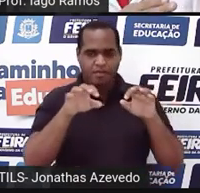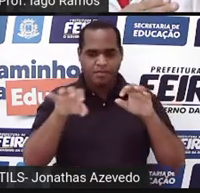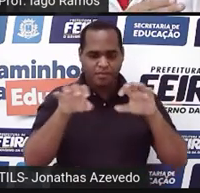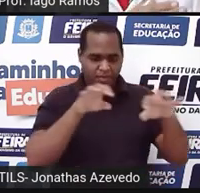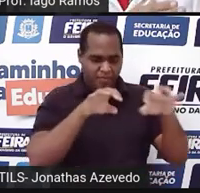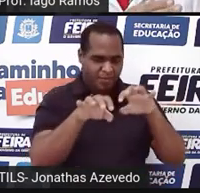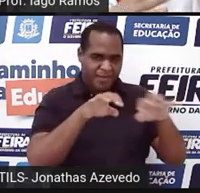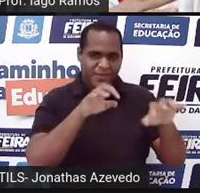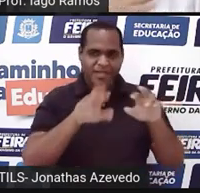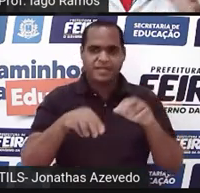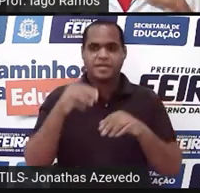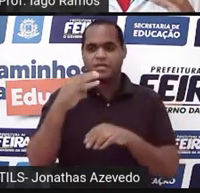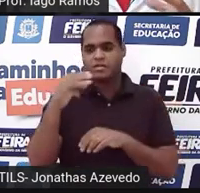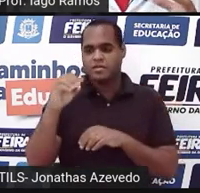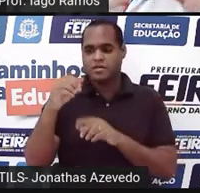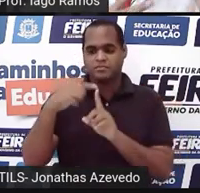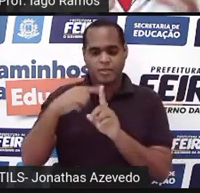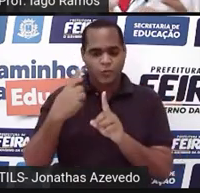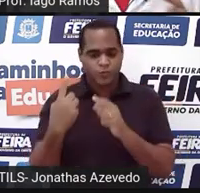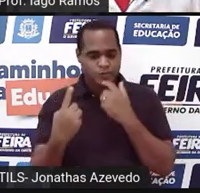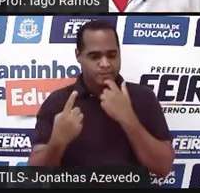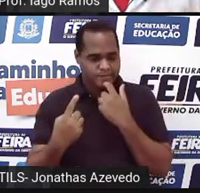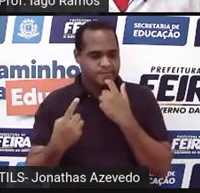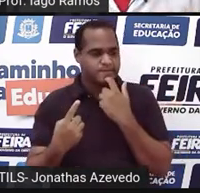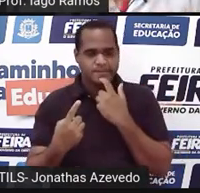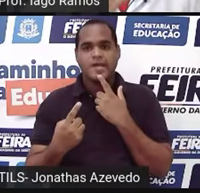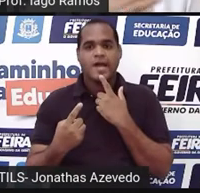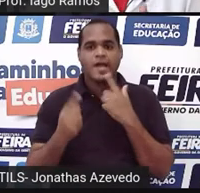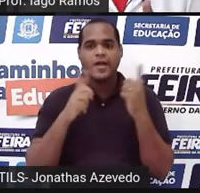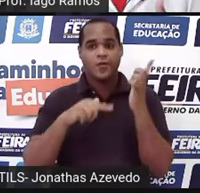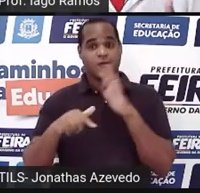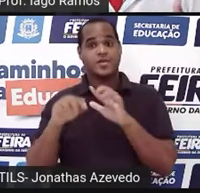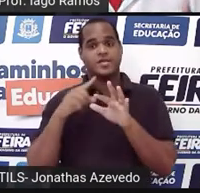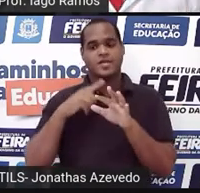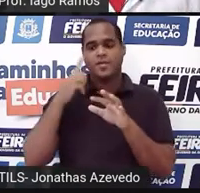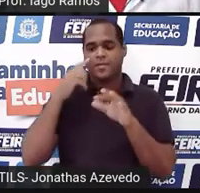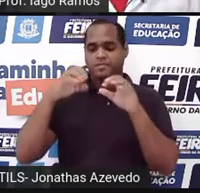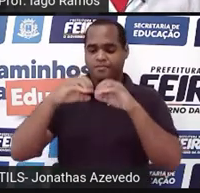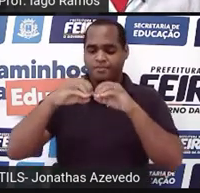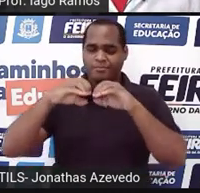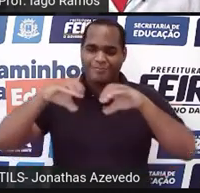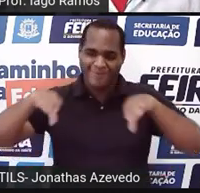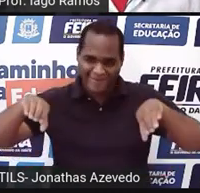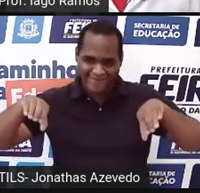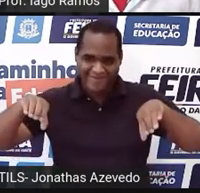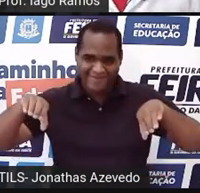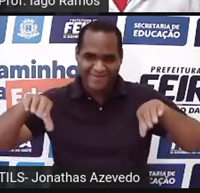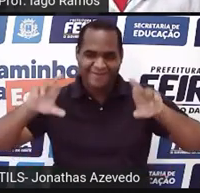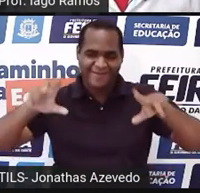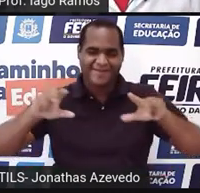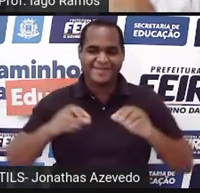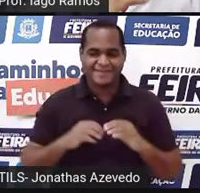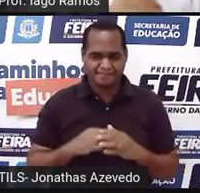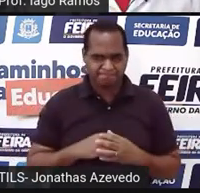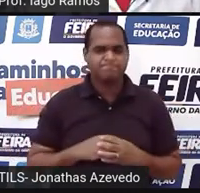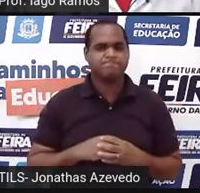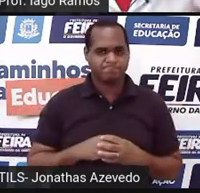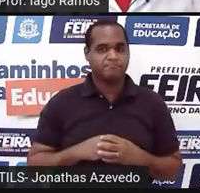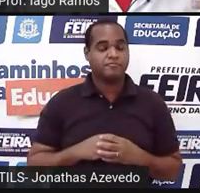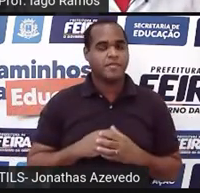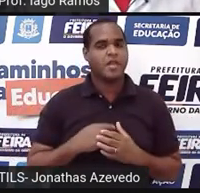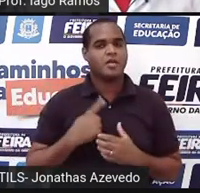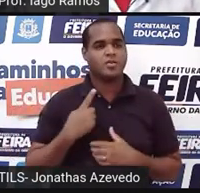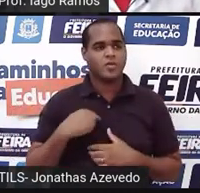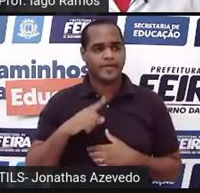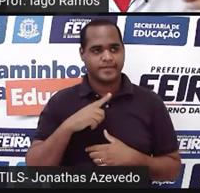30, 31, 30 mais 1. Essa separação a gente chama de decomposição. Tá? Então, ali, a gente já